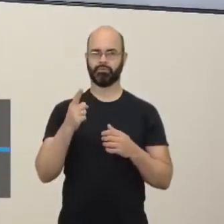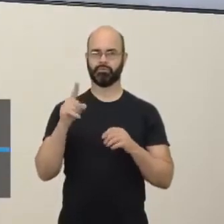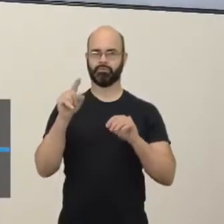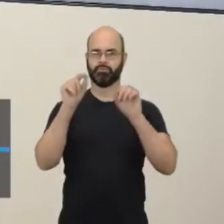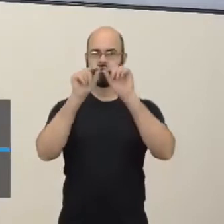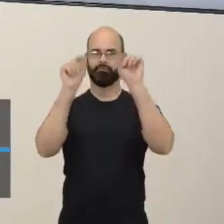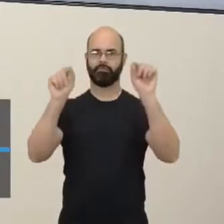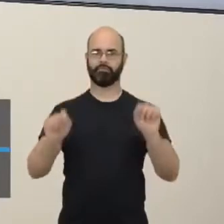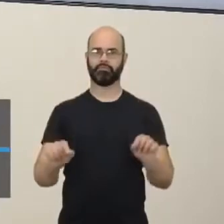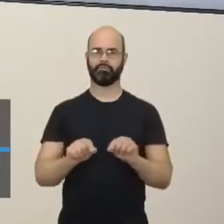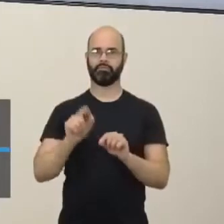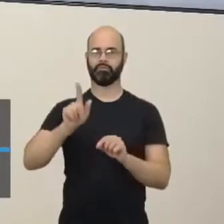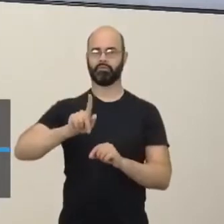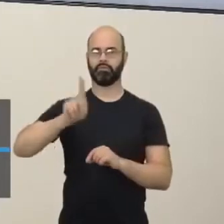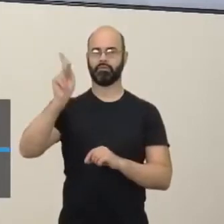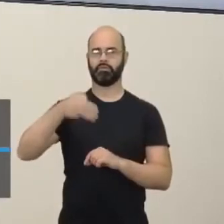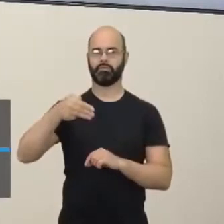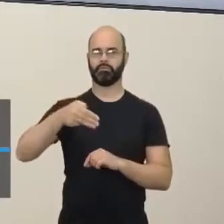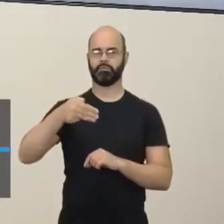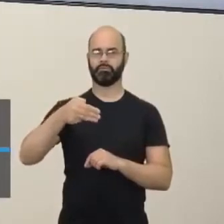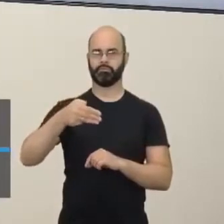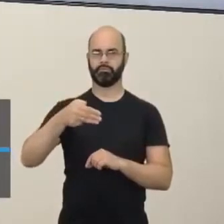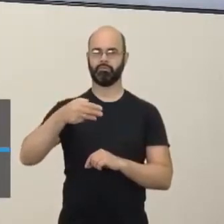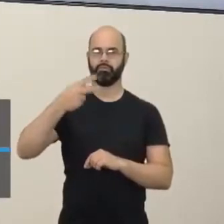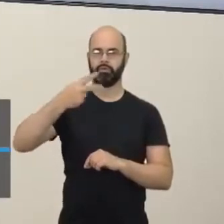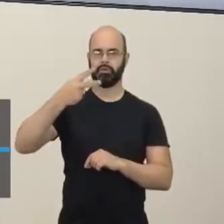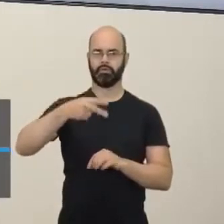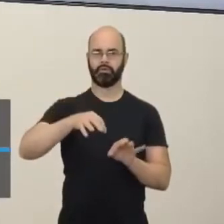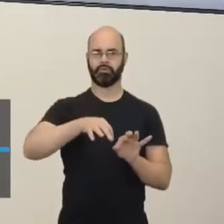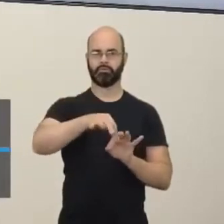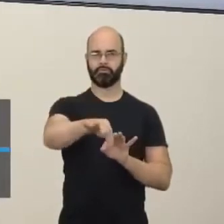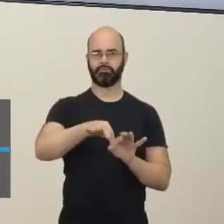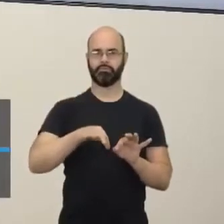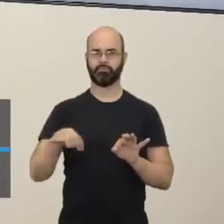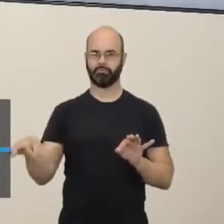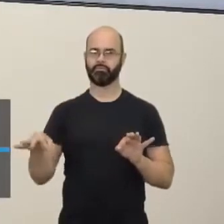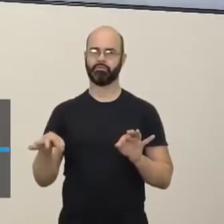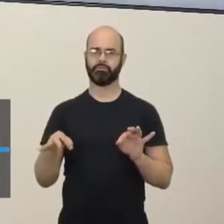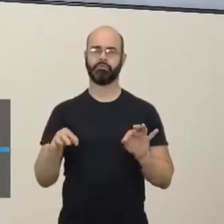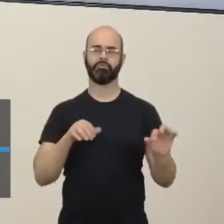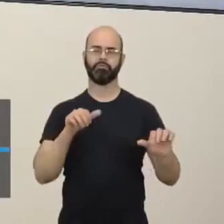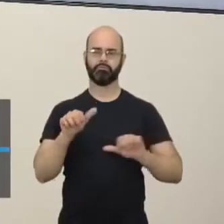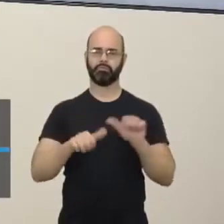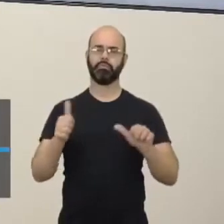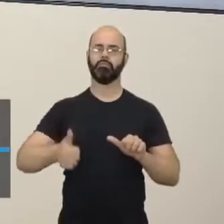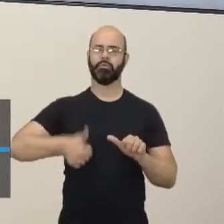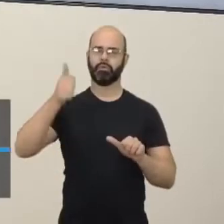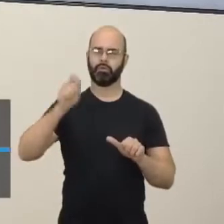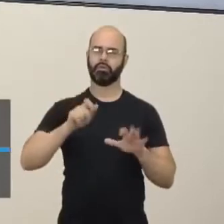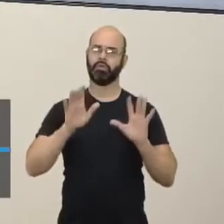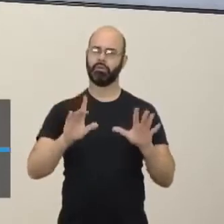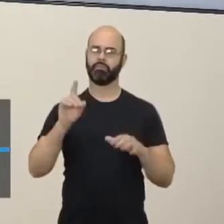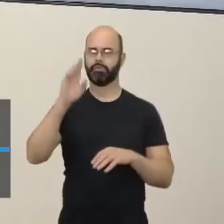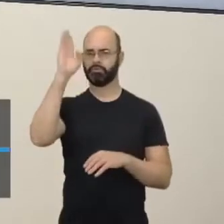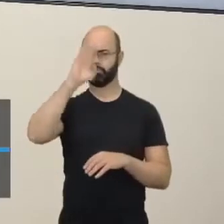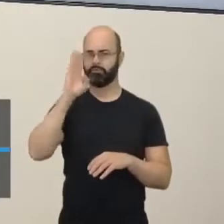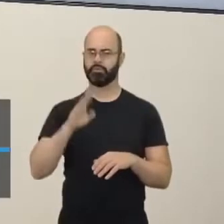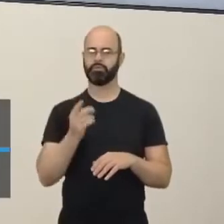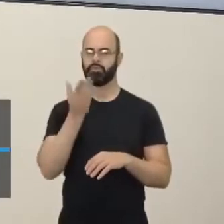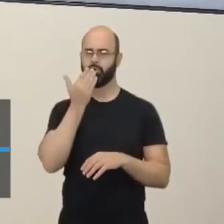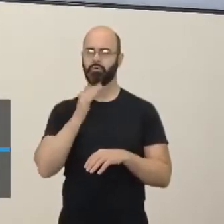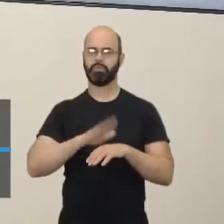é uma porcentagem até satisfatória. Logicamente que dá para melhorar, mas a gente sabe que o Brasil é um dos maiores produtores de